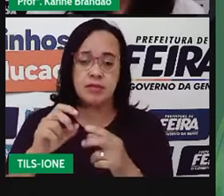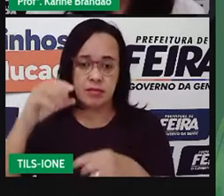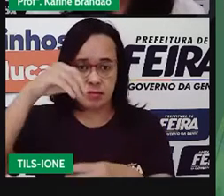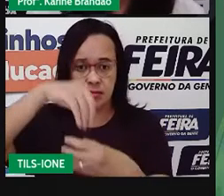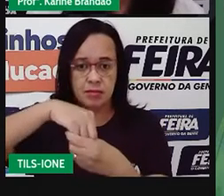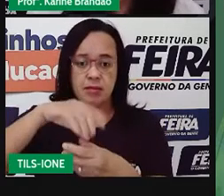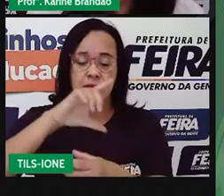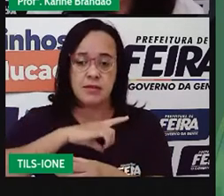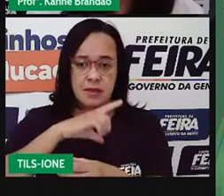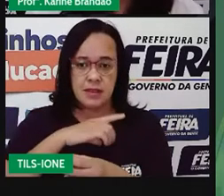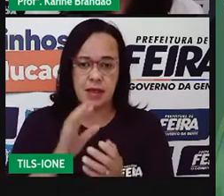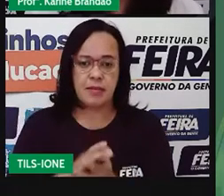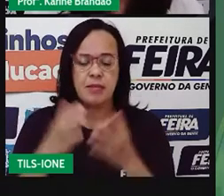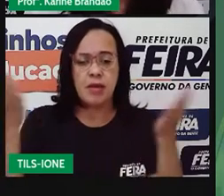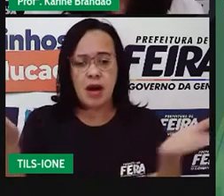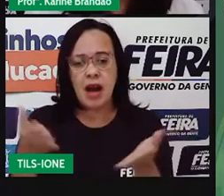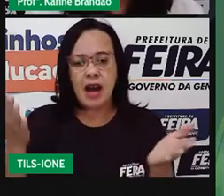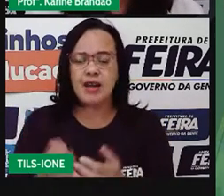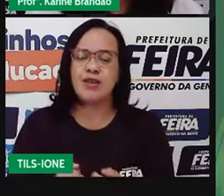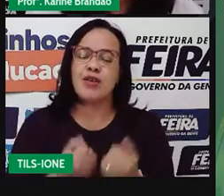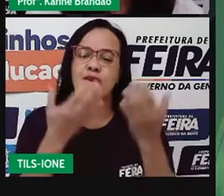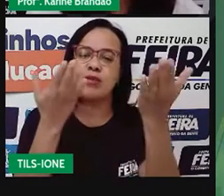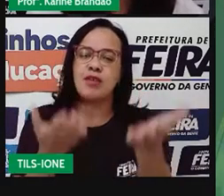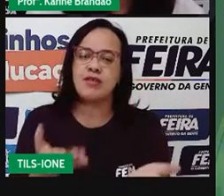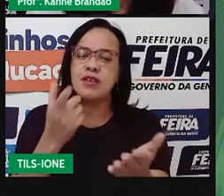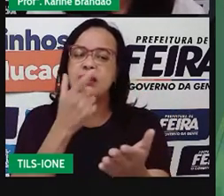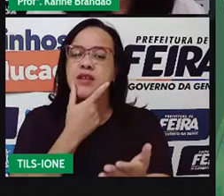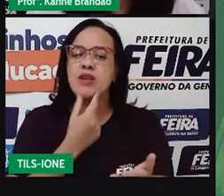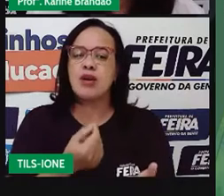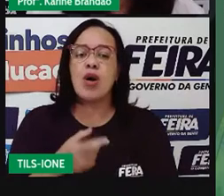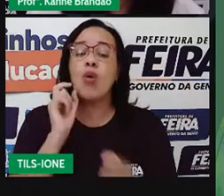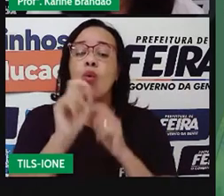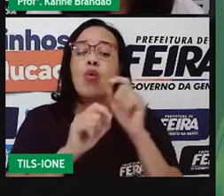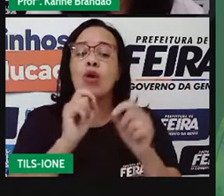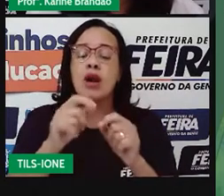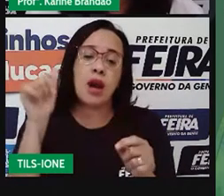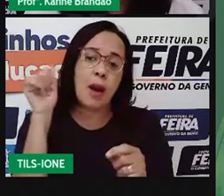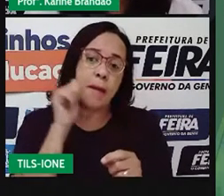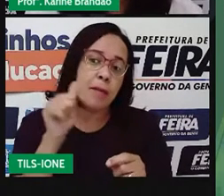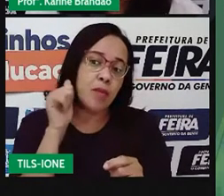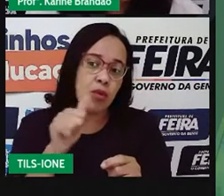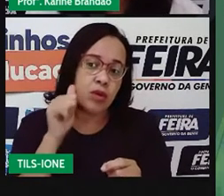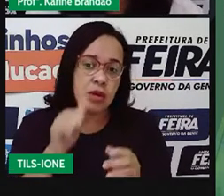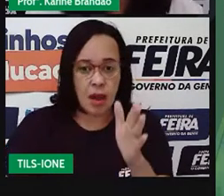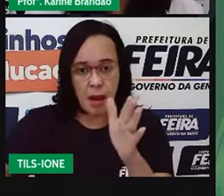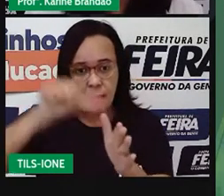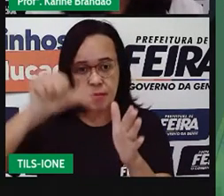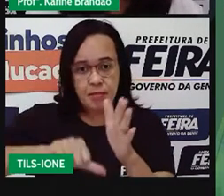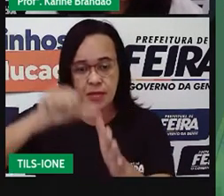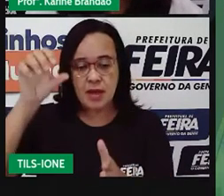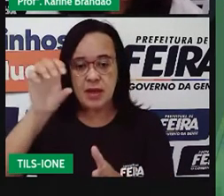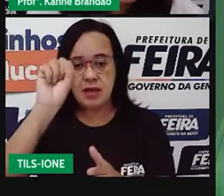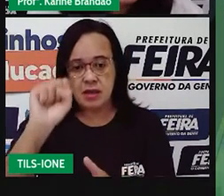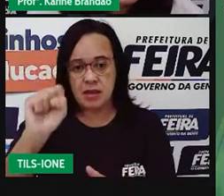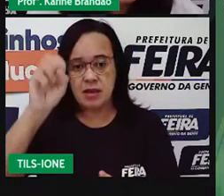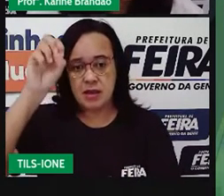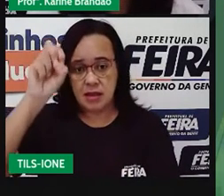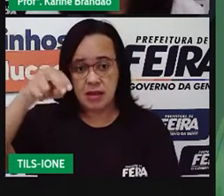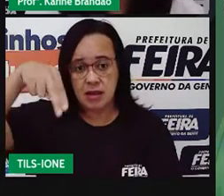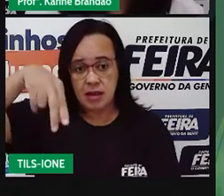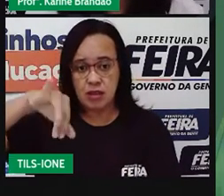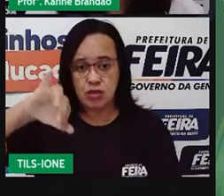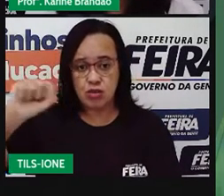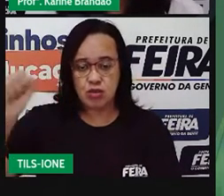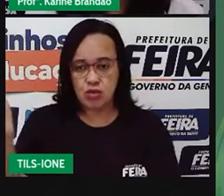trago a figura da professora Sônia Guimarães, a primeira mulher negra brasileira doutora em Física